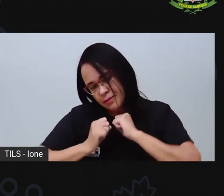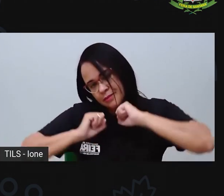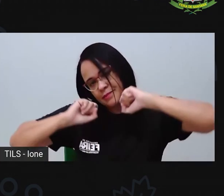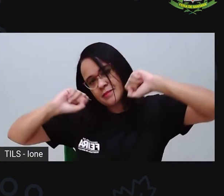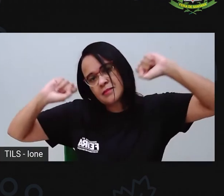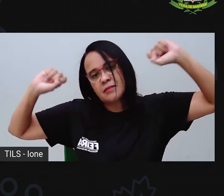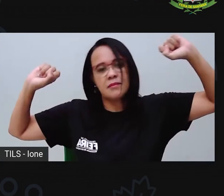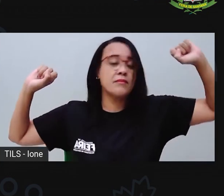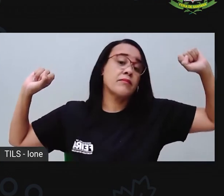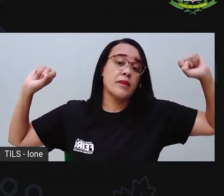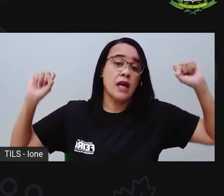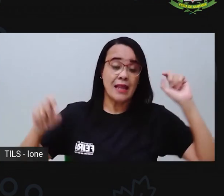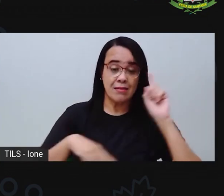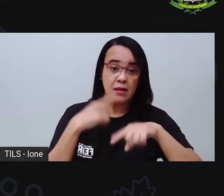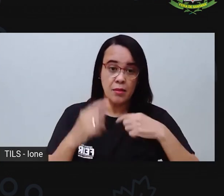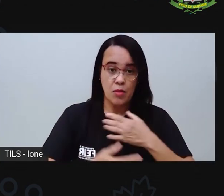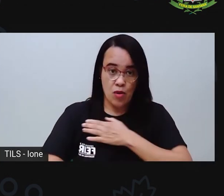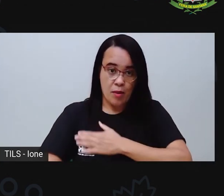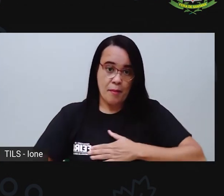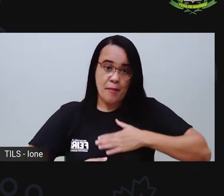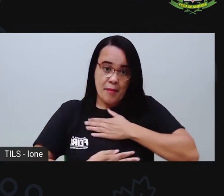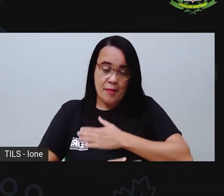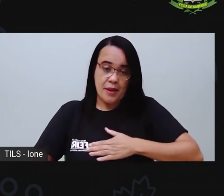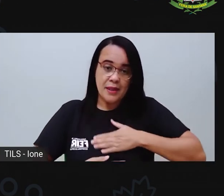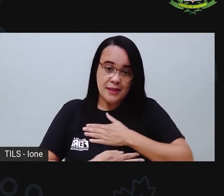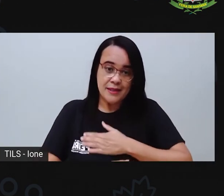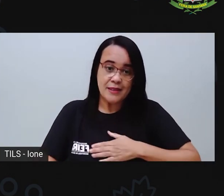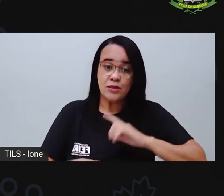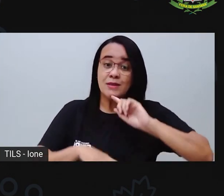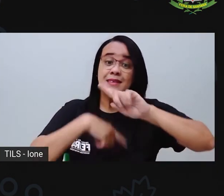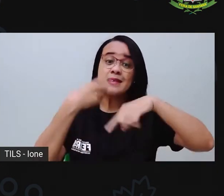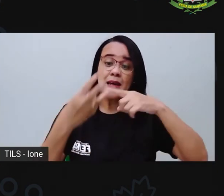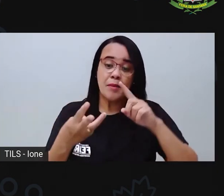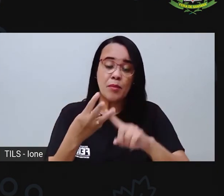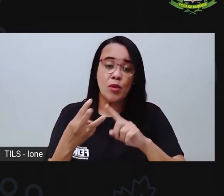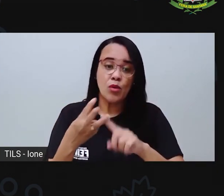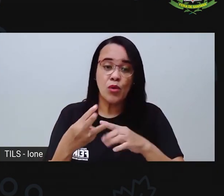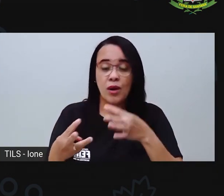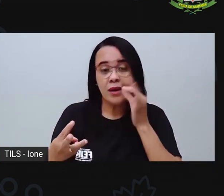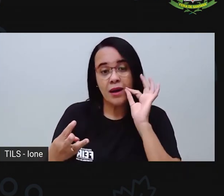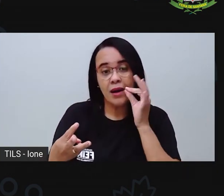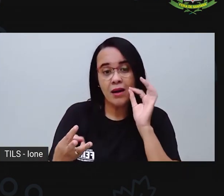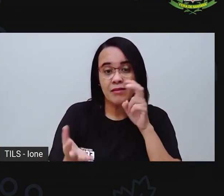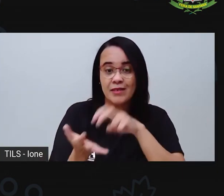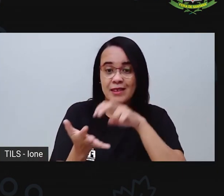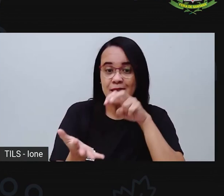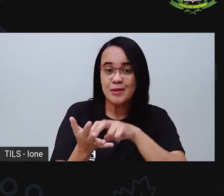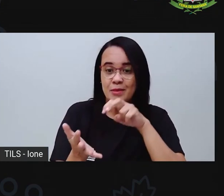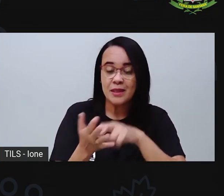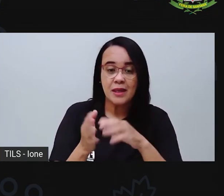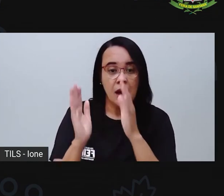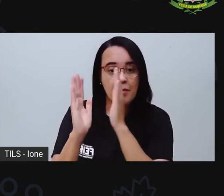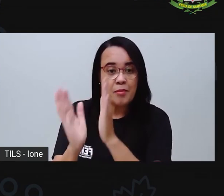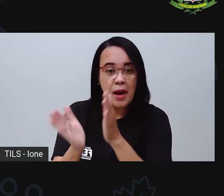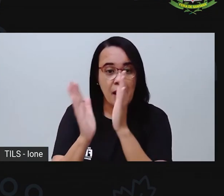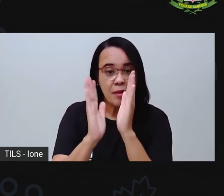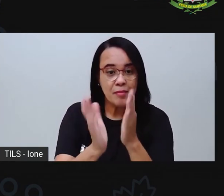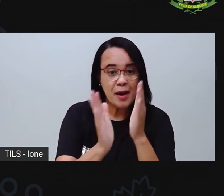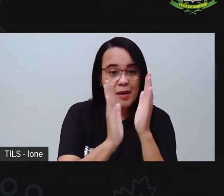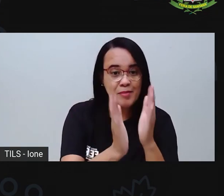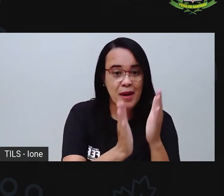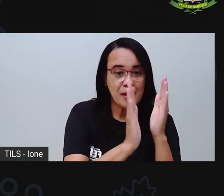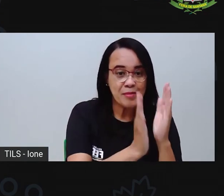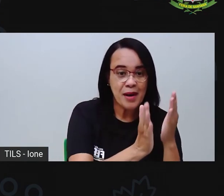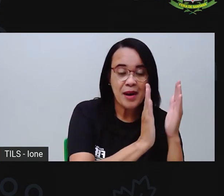o quê? Toma banho. Depois, faz o quê? Né? Café da manhã. Aí você vai montando a sua